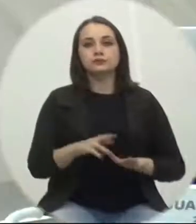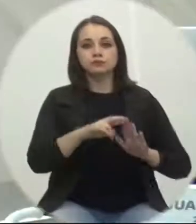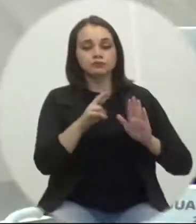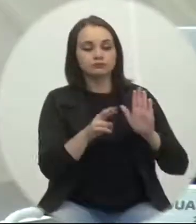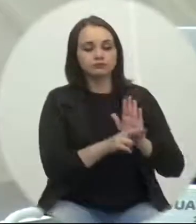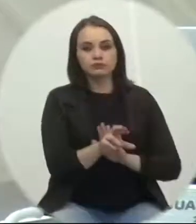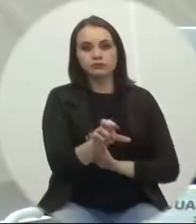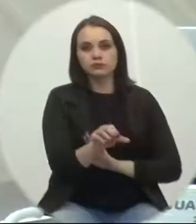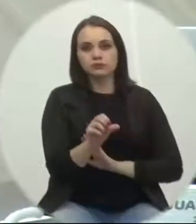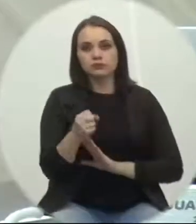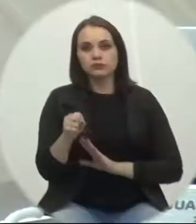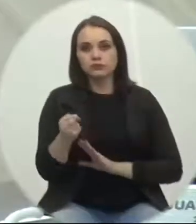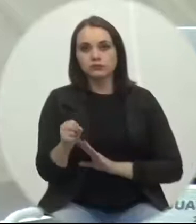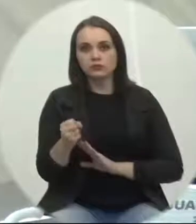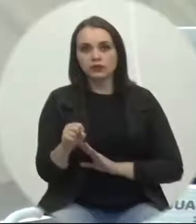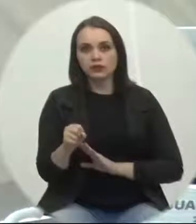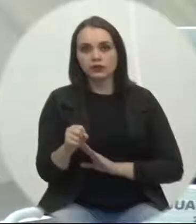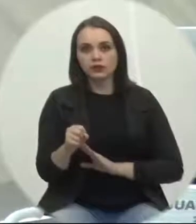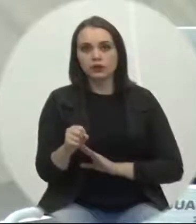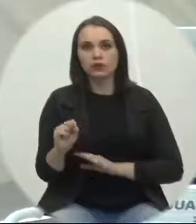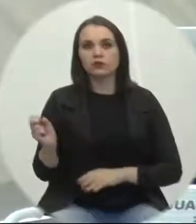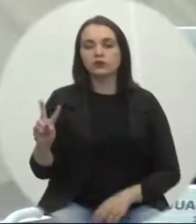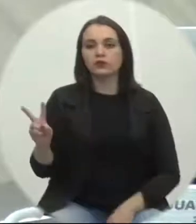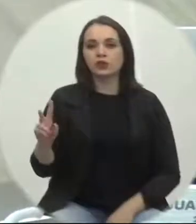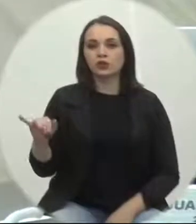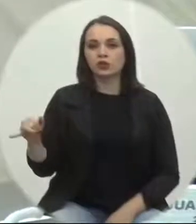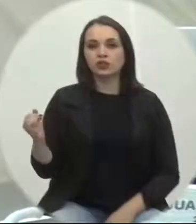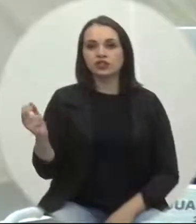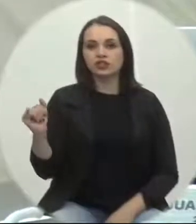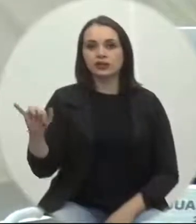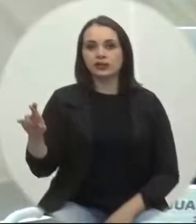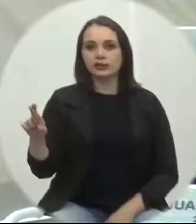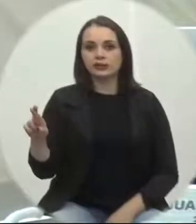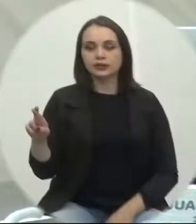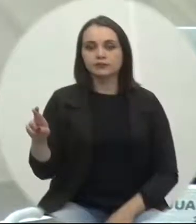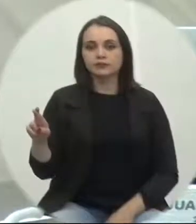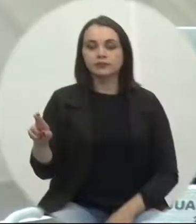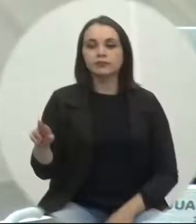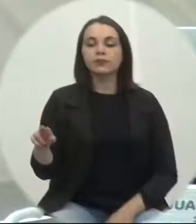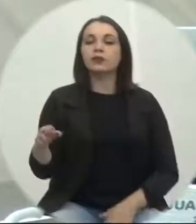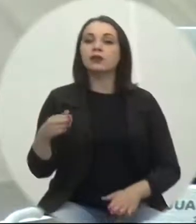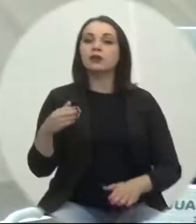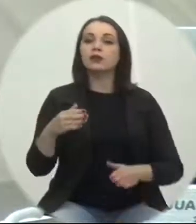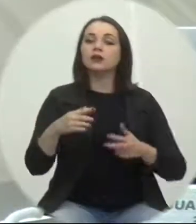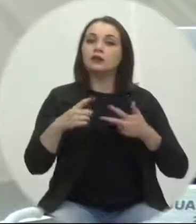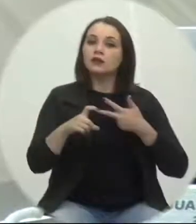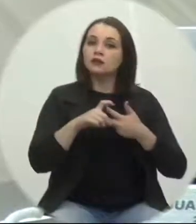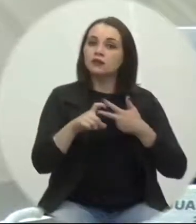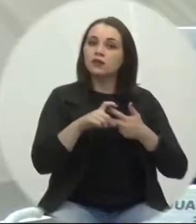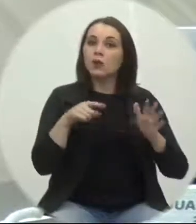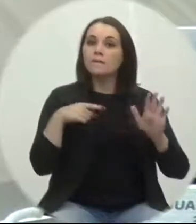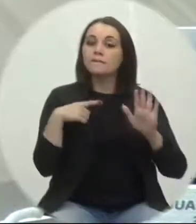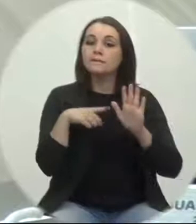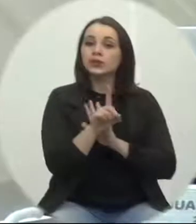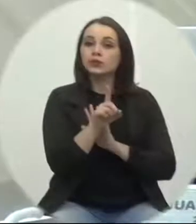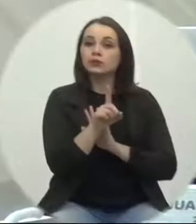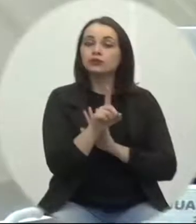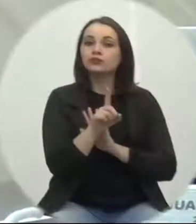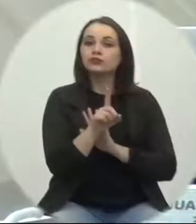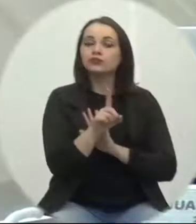Requerimento 98-20-21, autor, vereador, pastor Jair Alexandre, envio de expediente ao chefe do Poder Executivo Municipal,